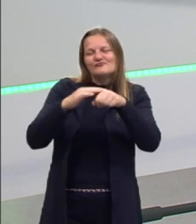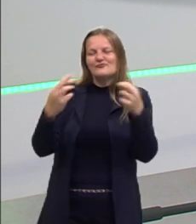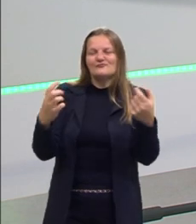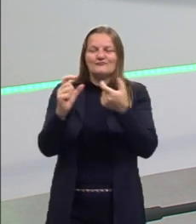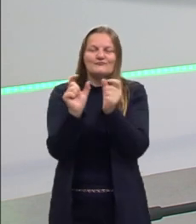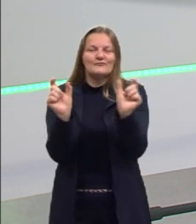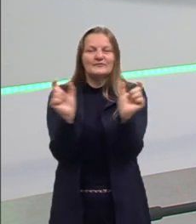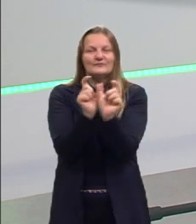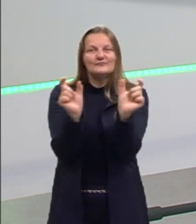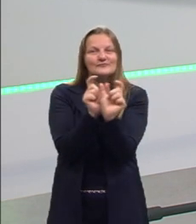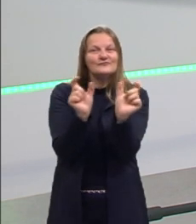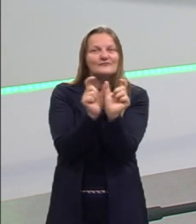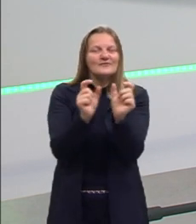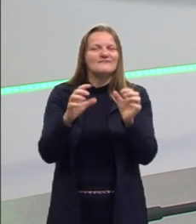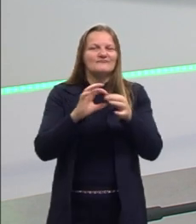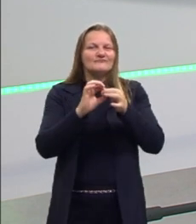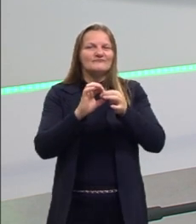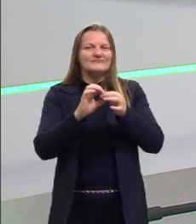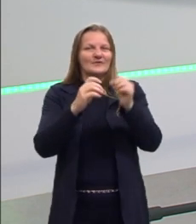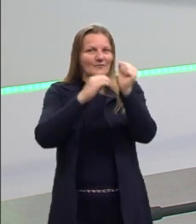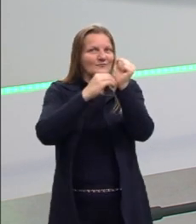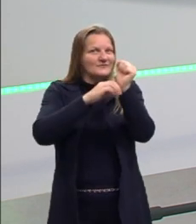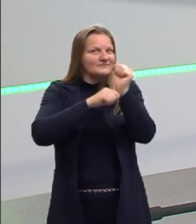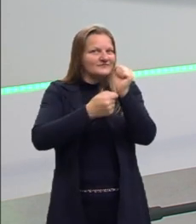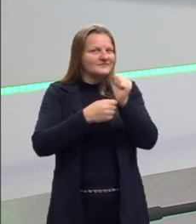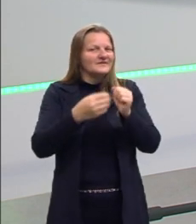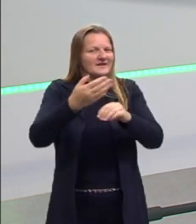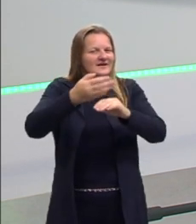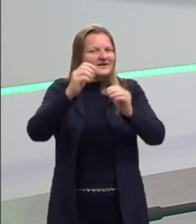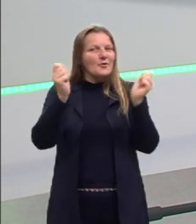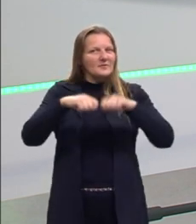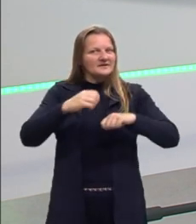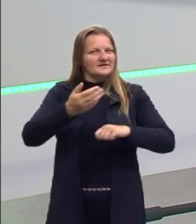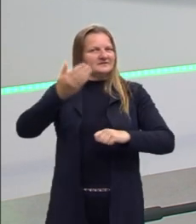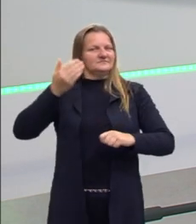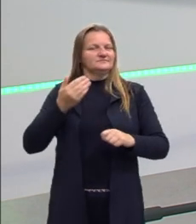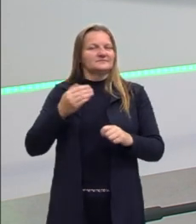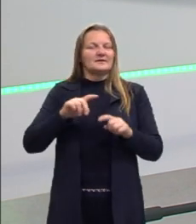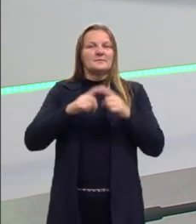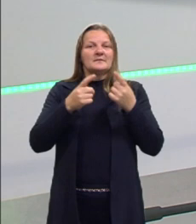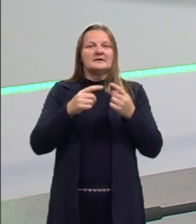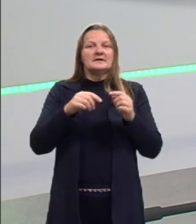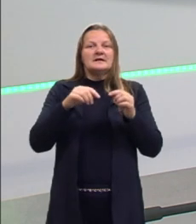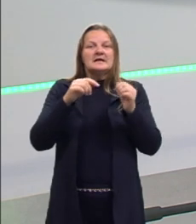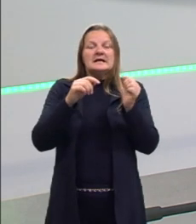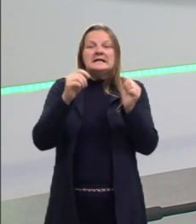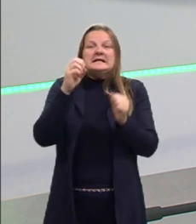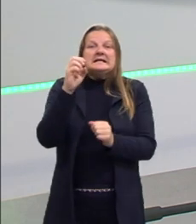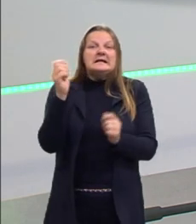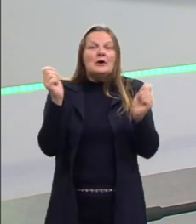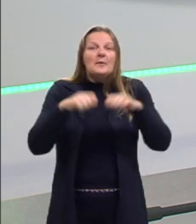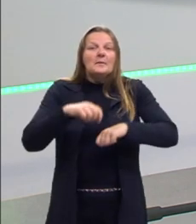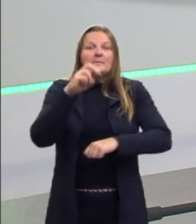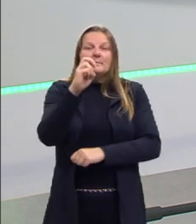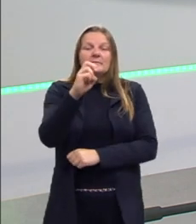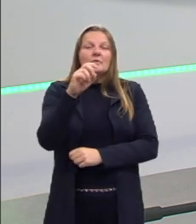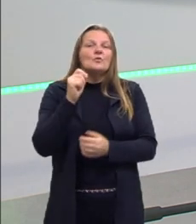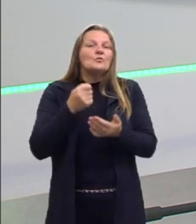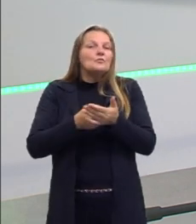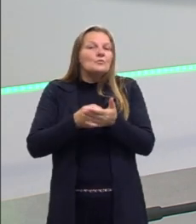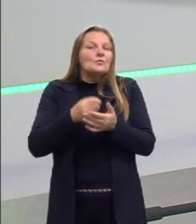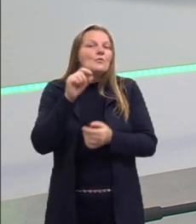amarrado, segredo que a gente falou na competência anterior, e aí nós chegamos na competência 5 que vai cobrar